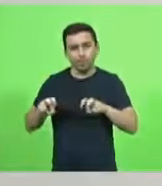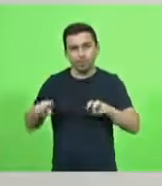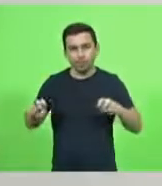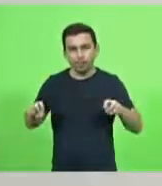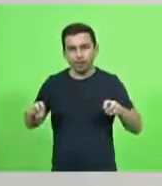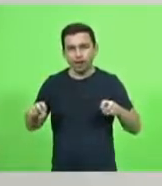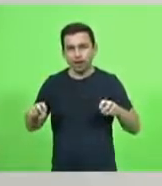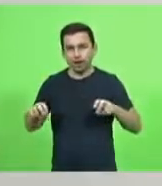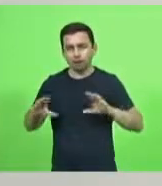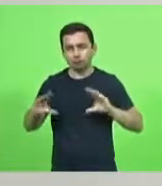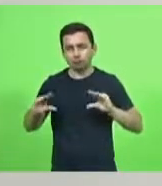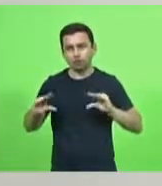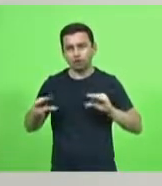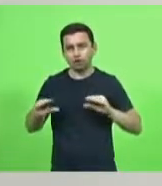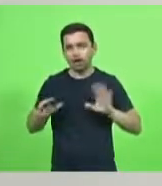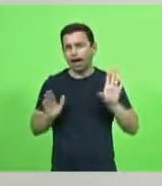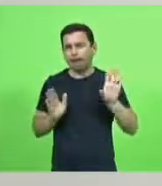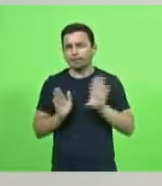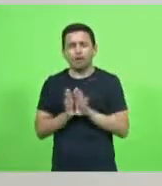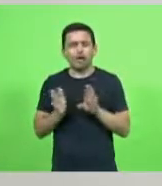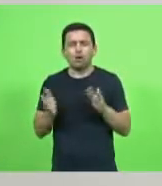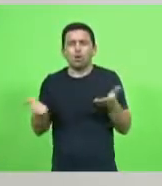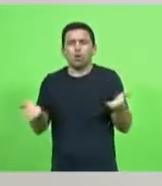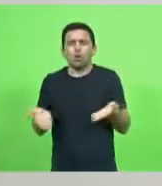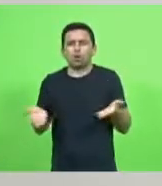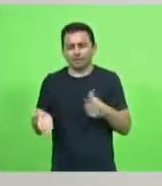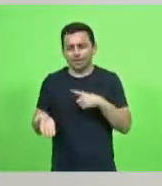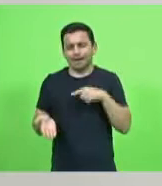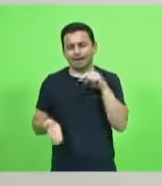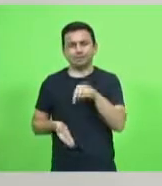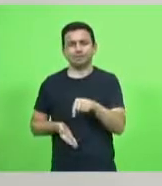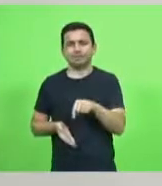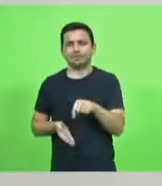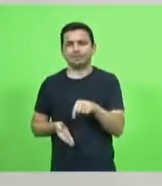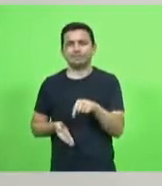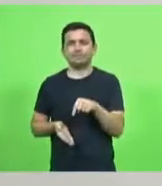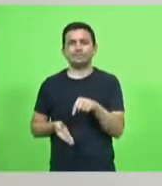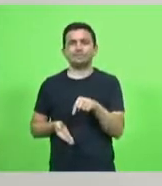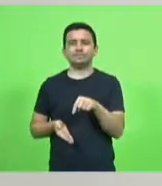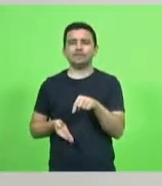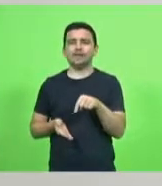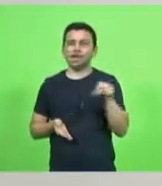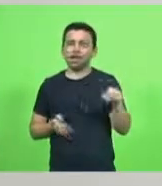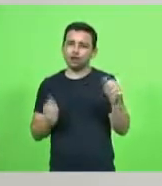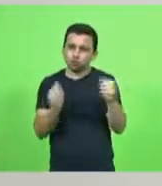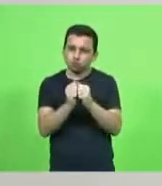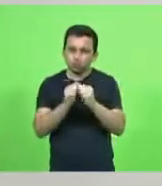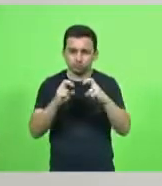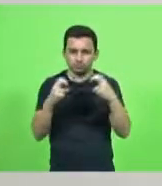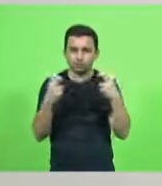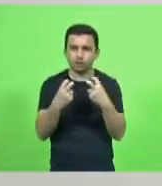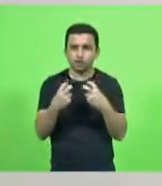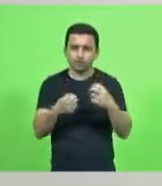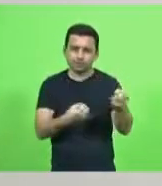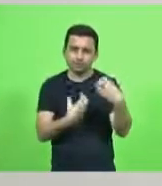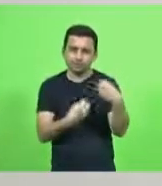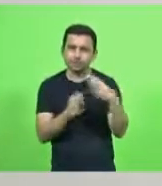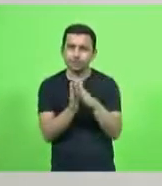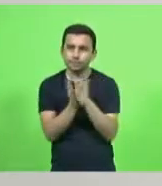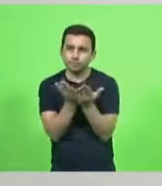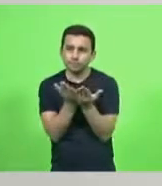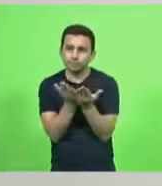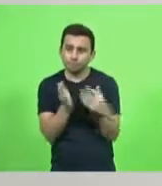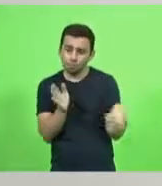até hoje lá que ficou lá na casa dela, e ela reunia a gente e nos ensinava a Bíblia no culto